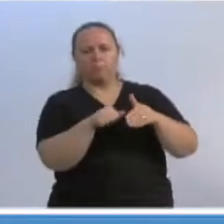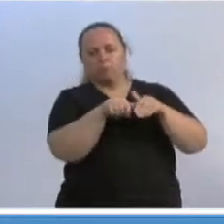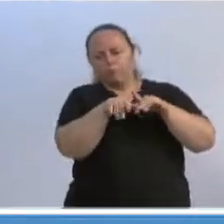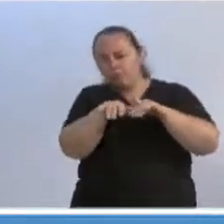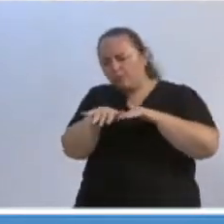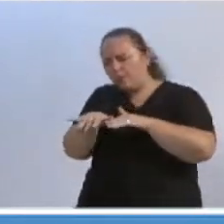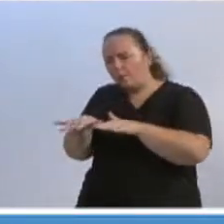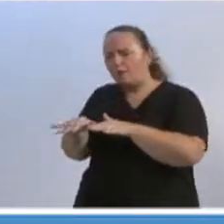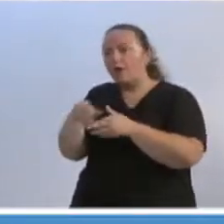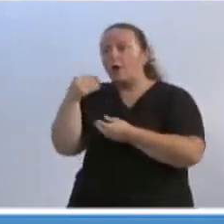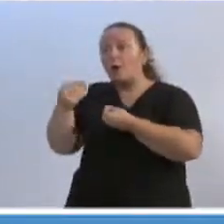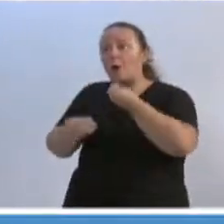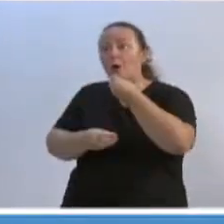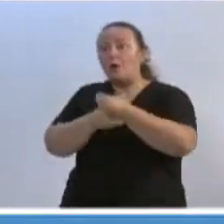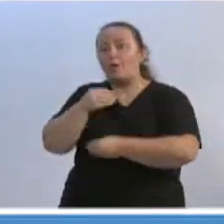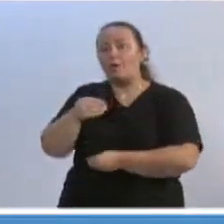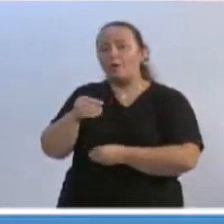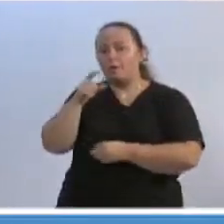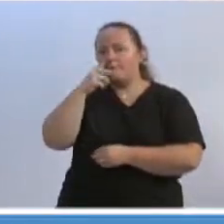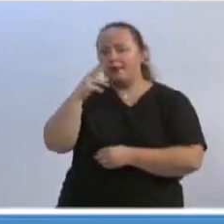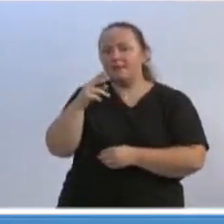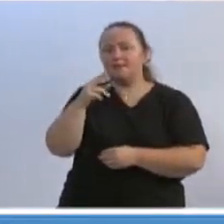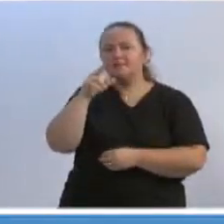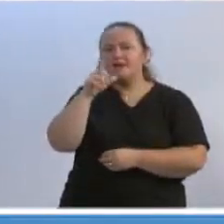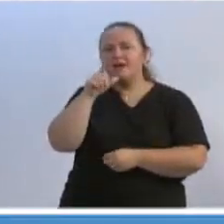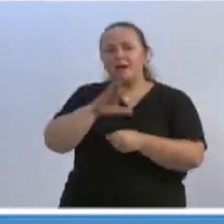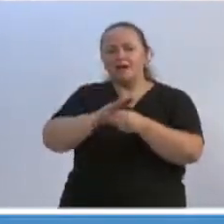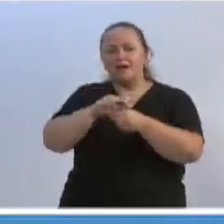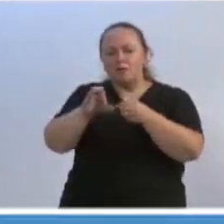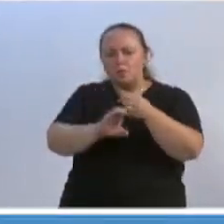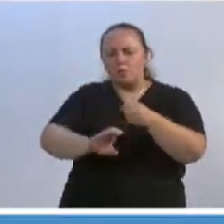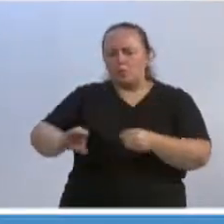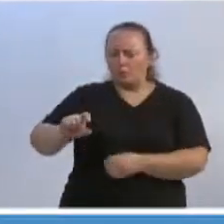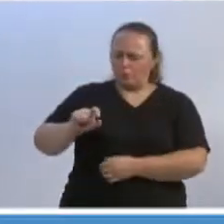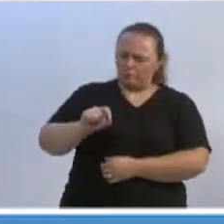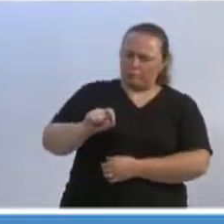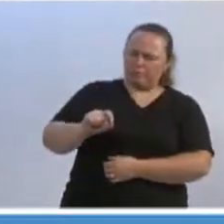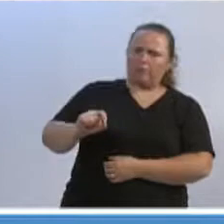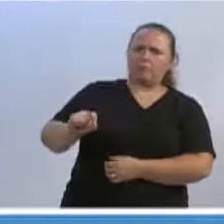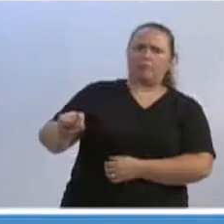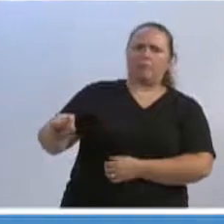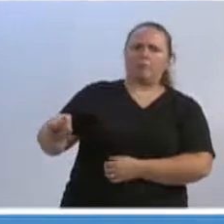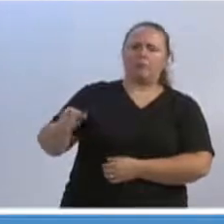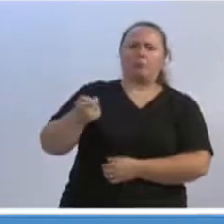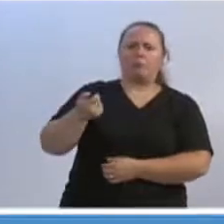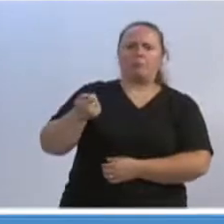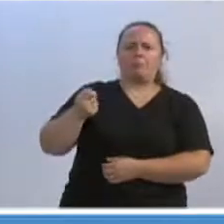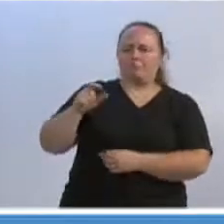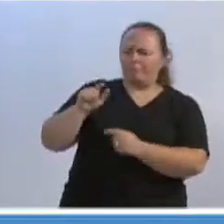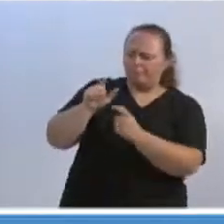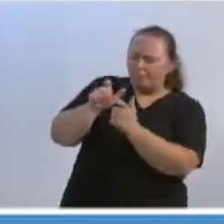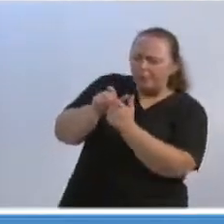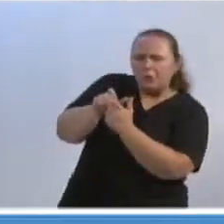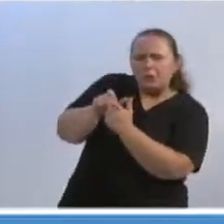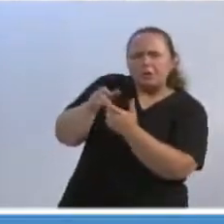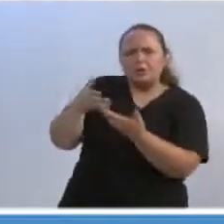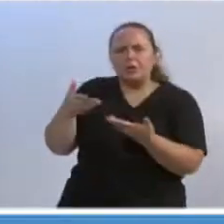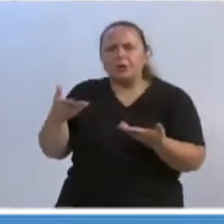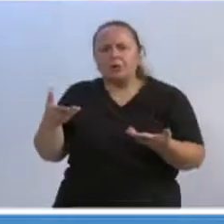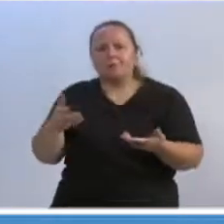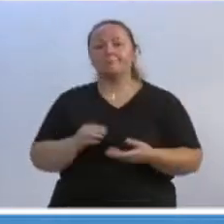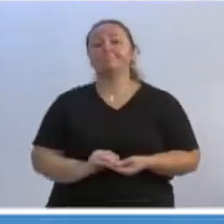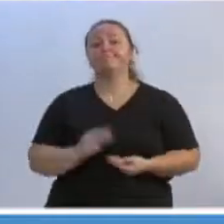e como é que elas vão passar nesse tubinho de esgoto aí que deve dar aí, não chega a 90? Então, ela